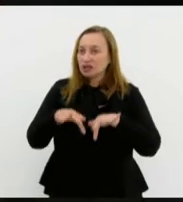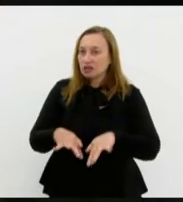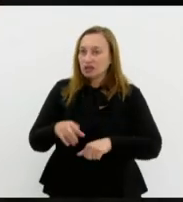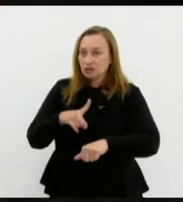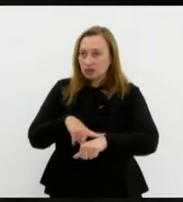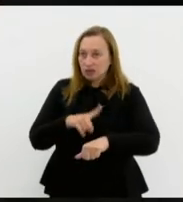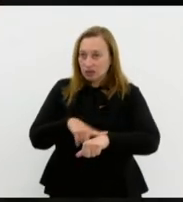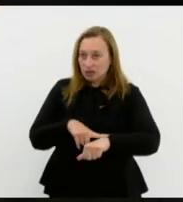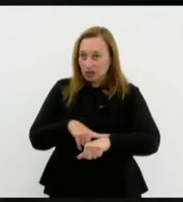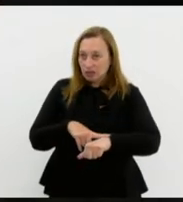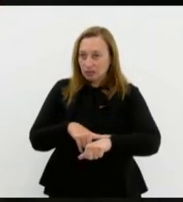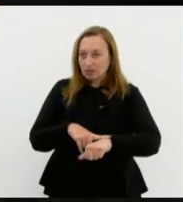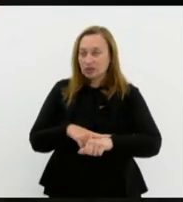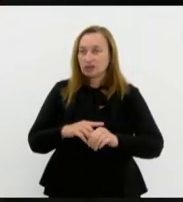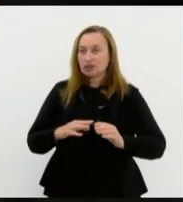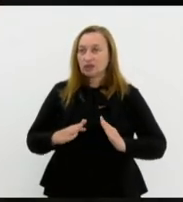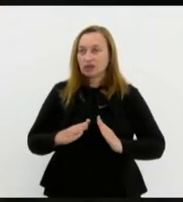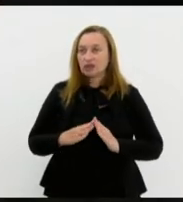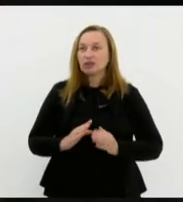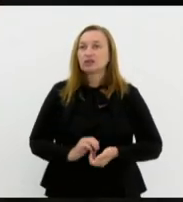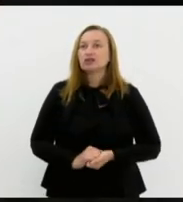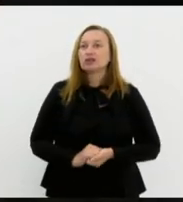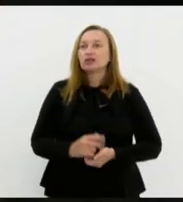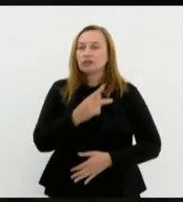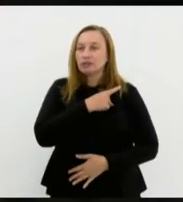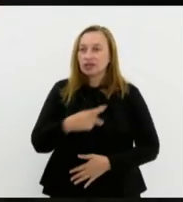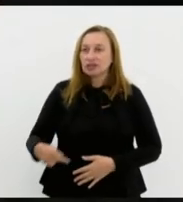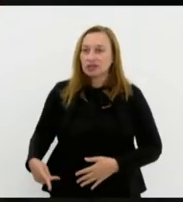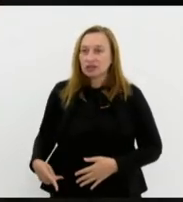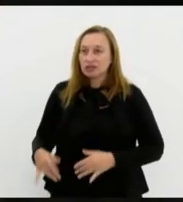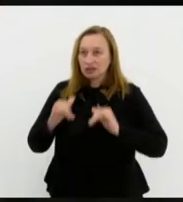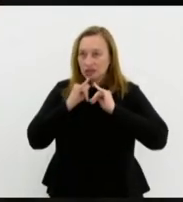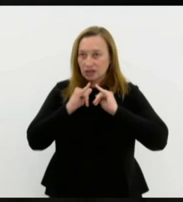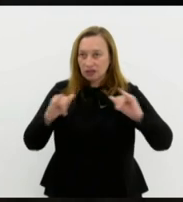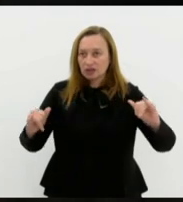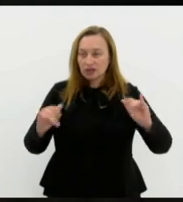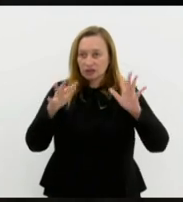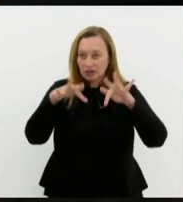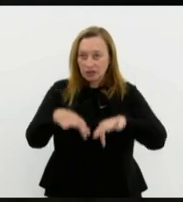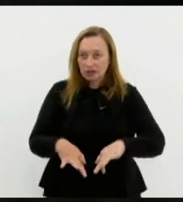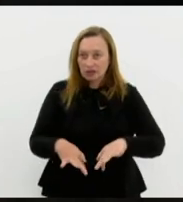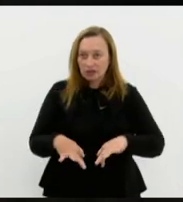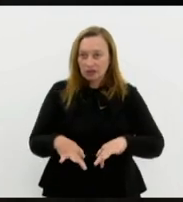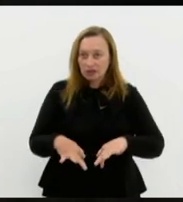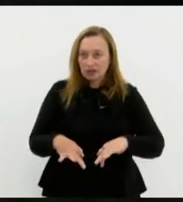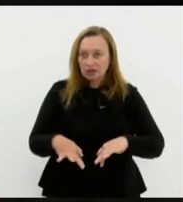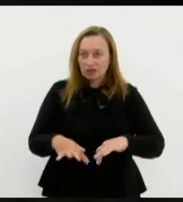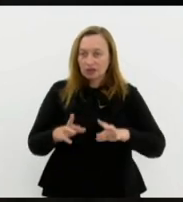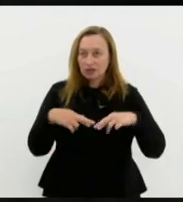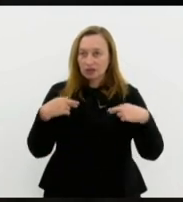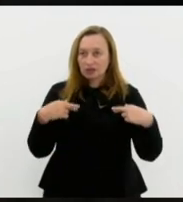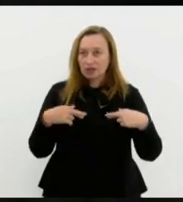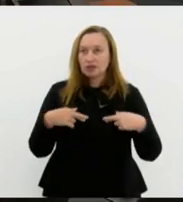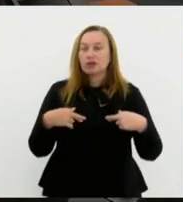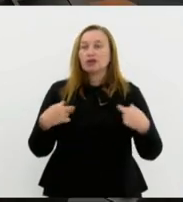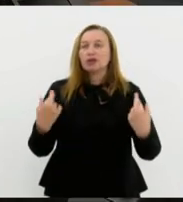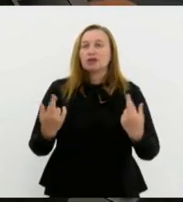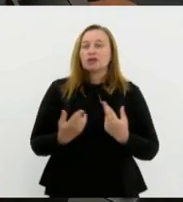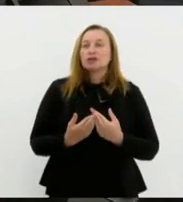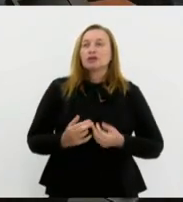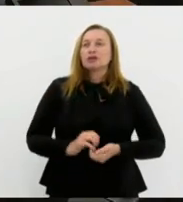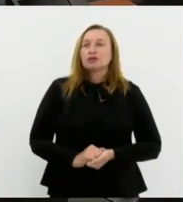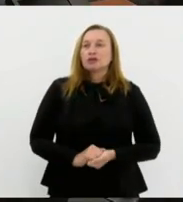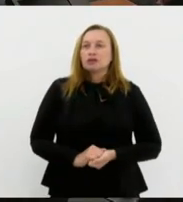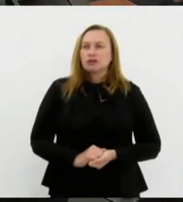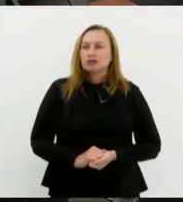tempo regimental a presidência declara encerrada a presente sessão tudo uma rinda pequena não umrä é